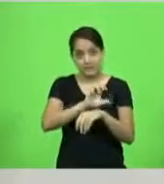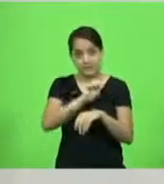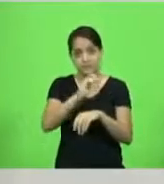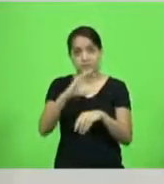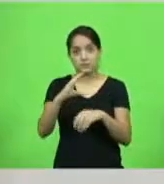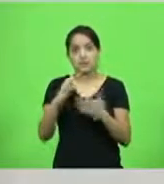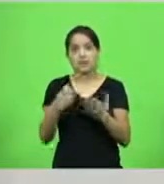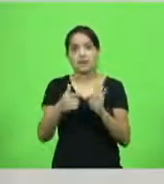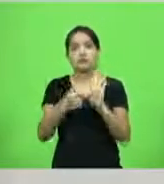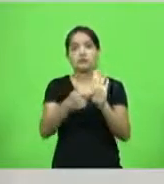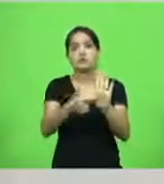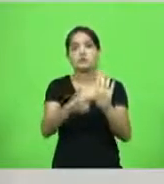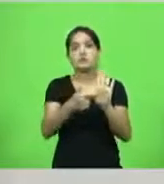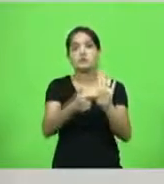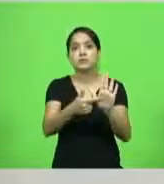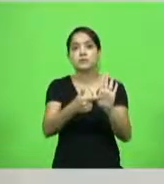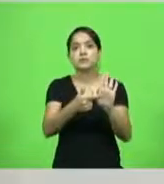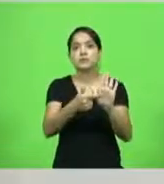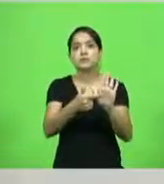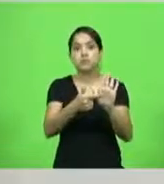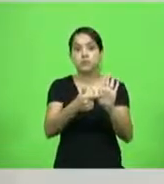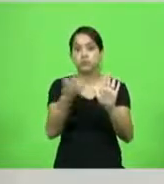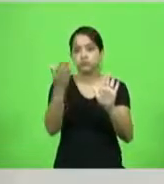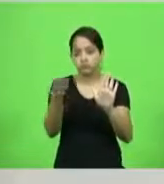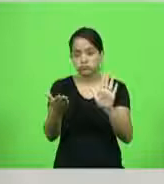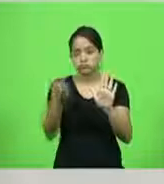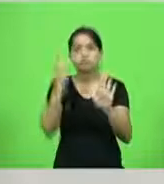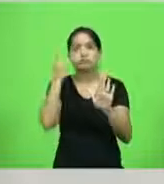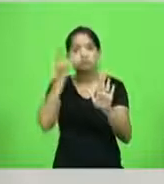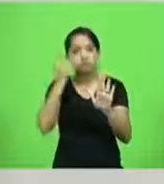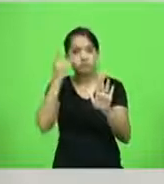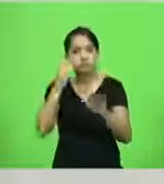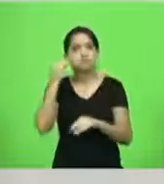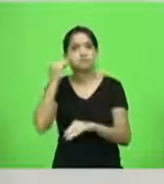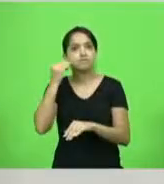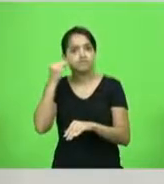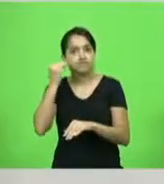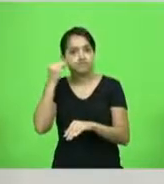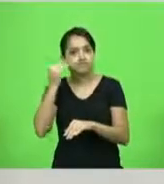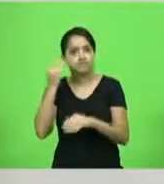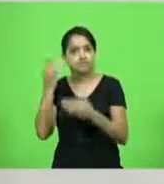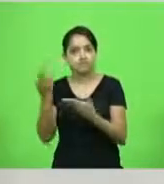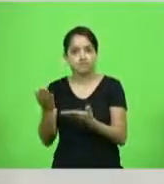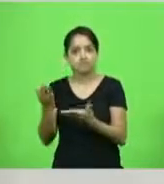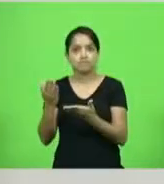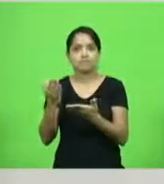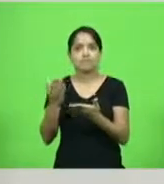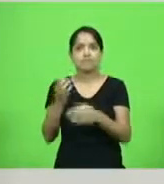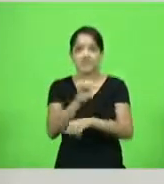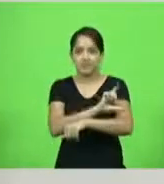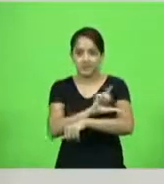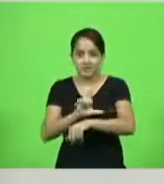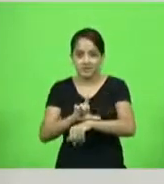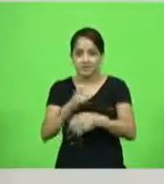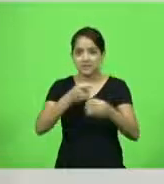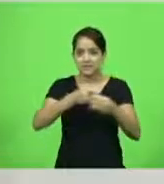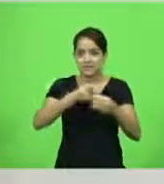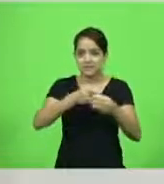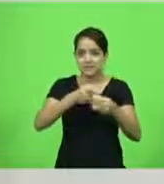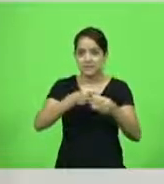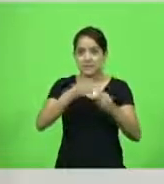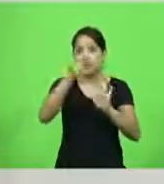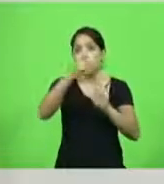Nós apresentamos aqui, em conjunto com o deputado Márcio Machado, mais um filho nobre da cidade de Lais, um projeto para